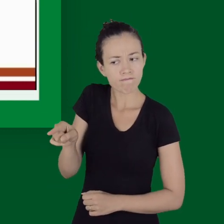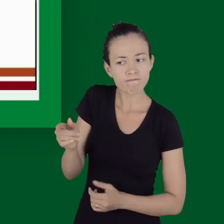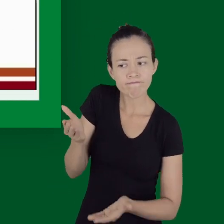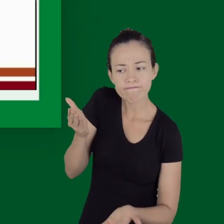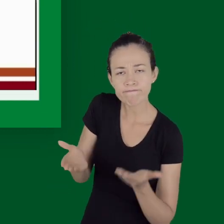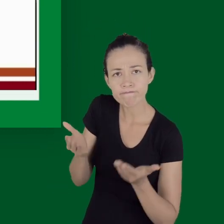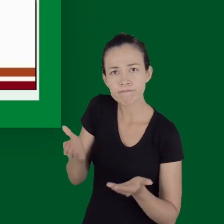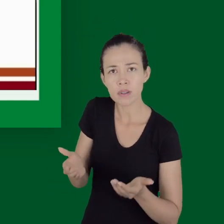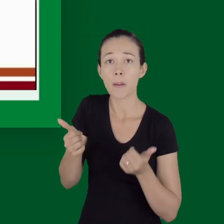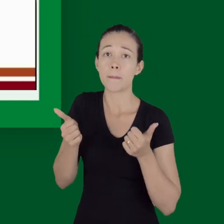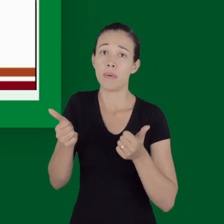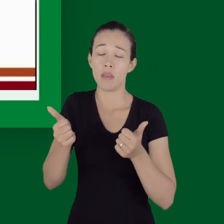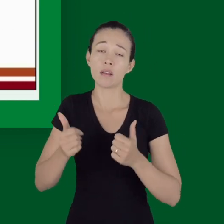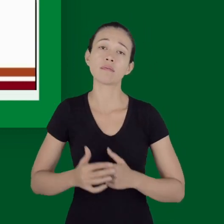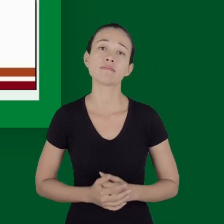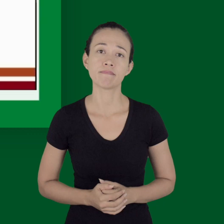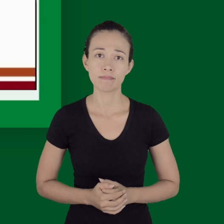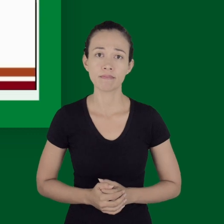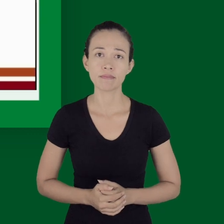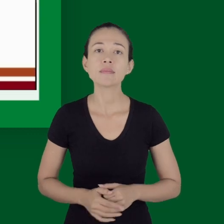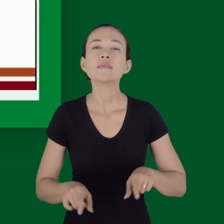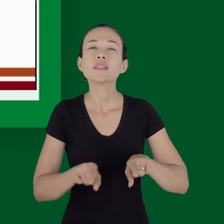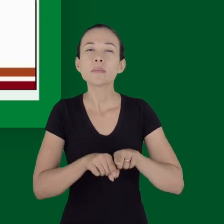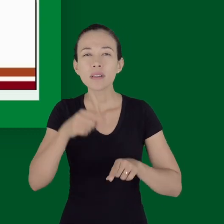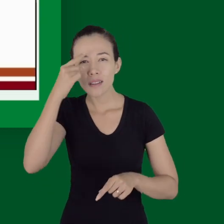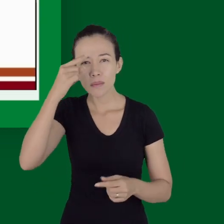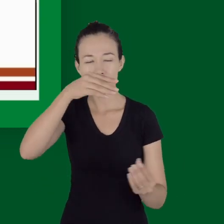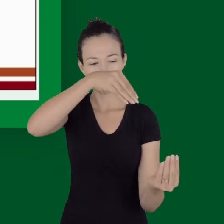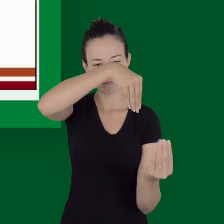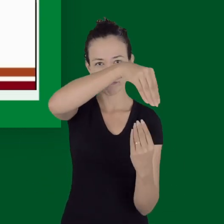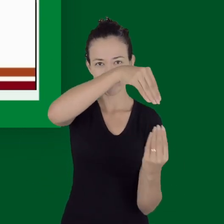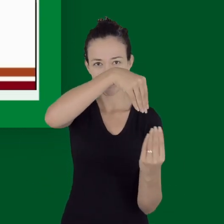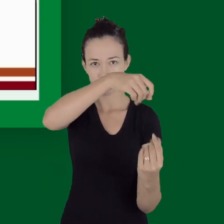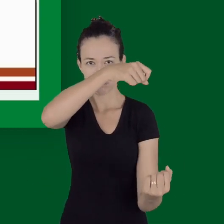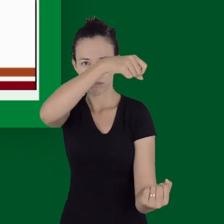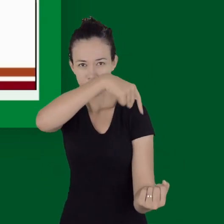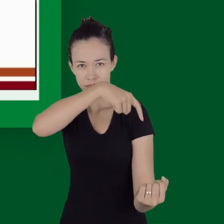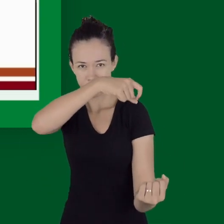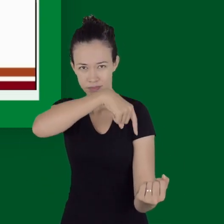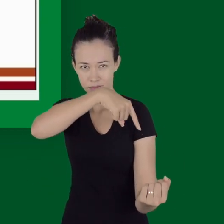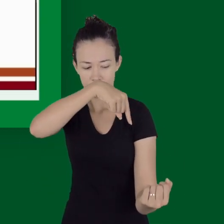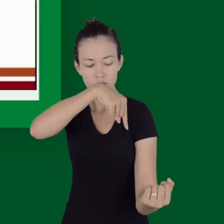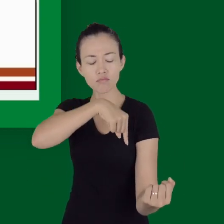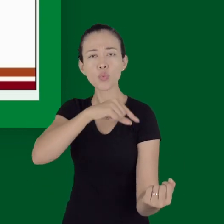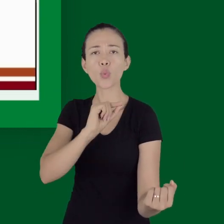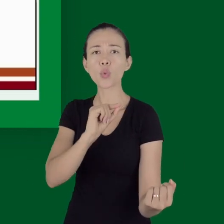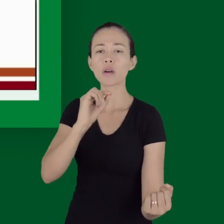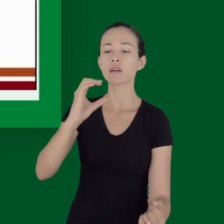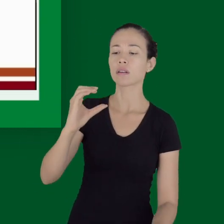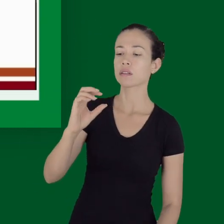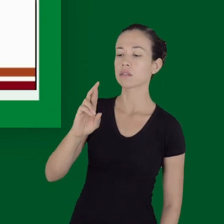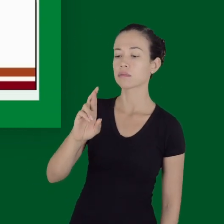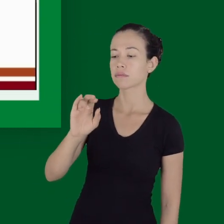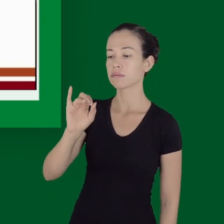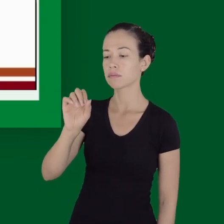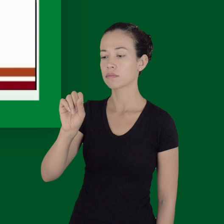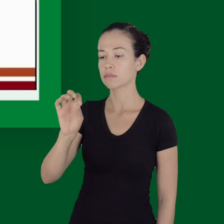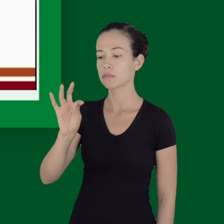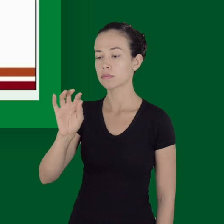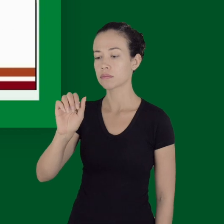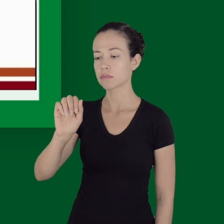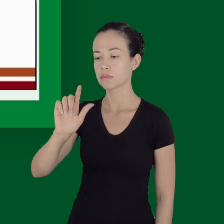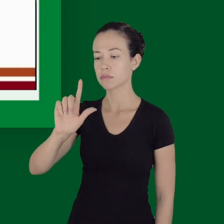possível porque a gente não perda tanto sangue. Em relação à reposição volêmica com